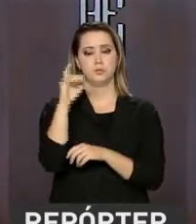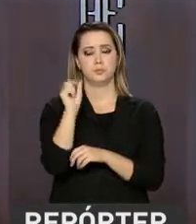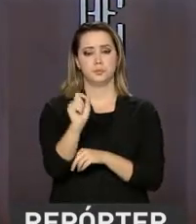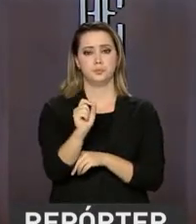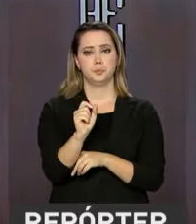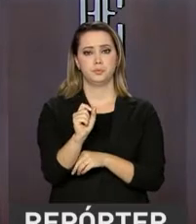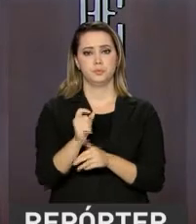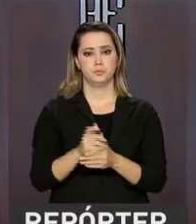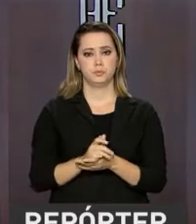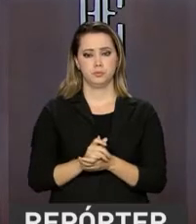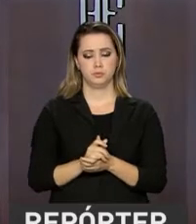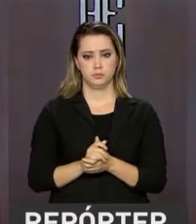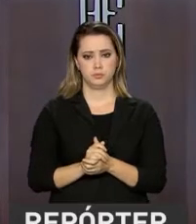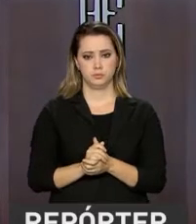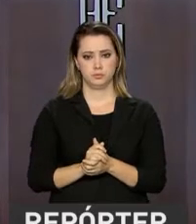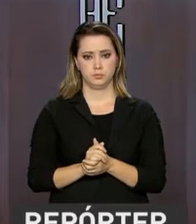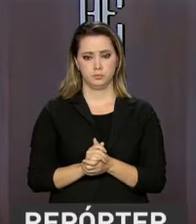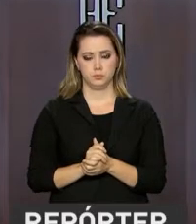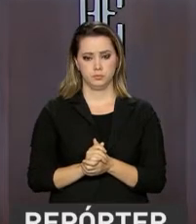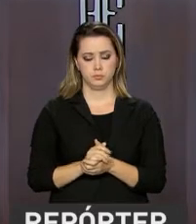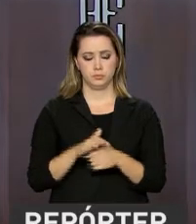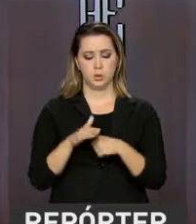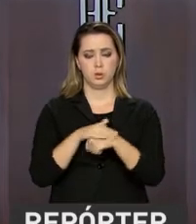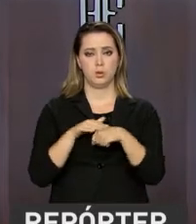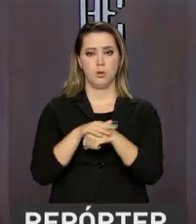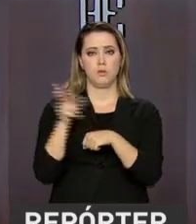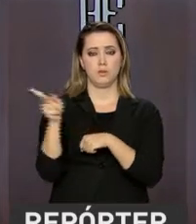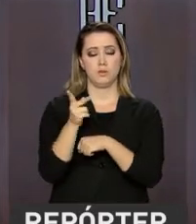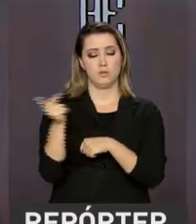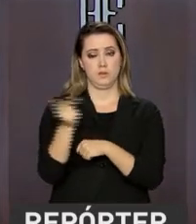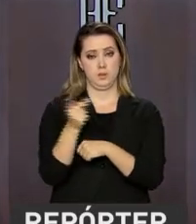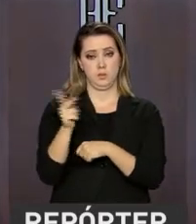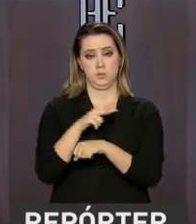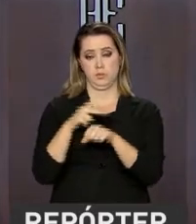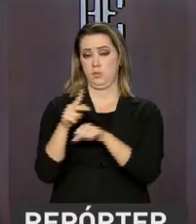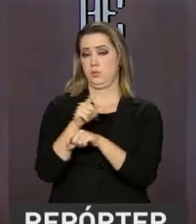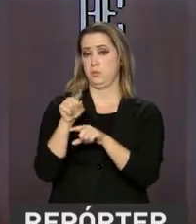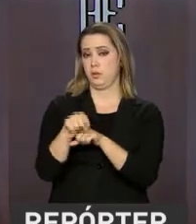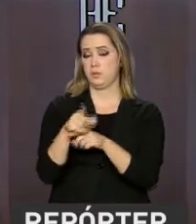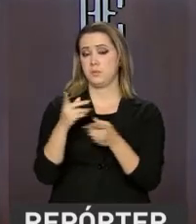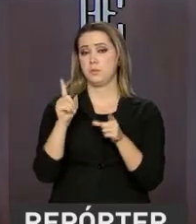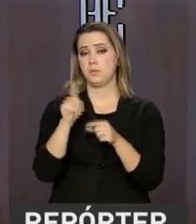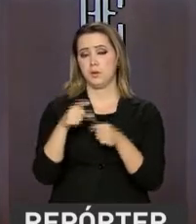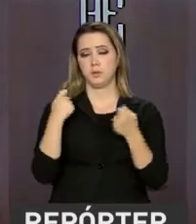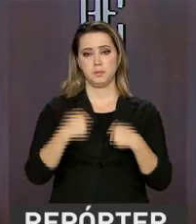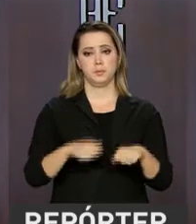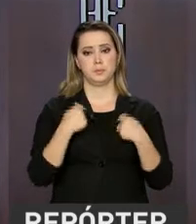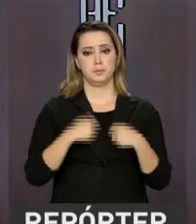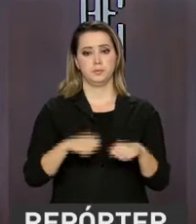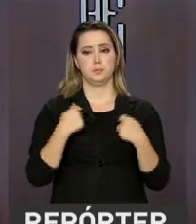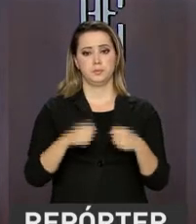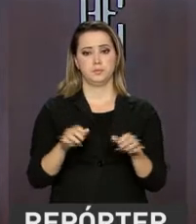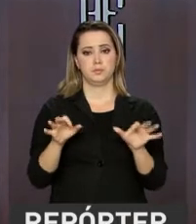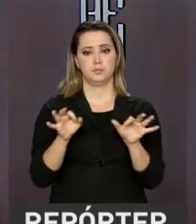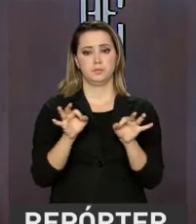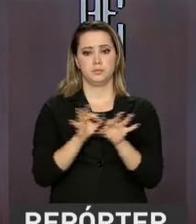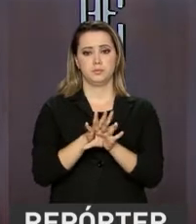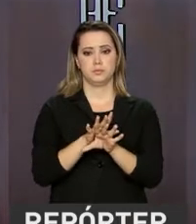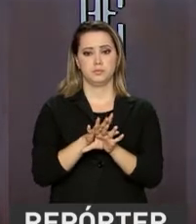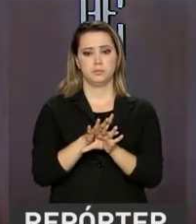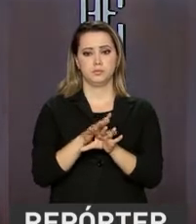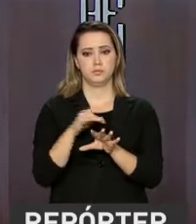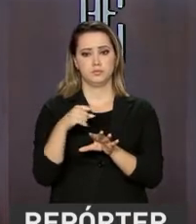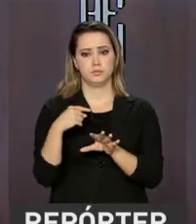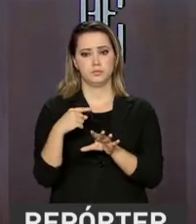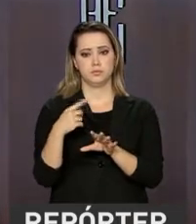na conversa dos dois presidentes, que foi a necessidade de eliminarmos entre nós,